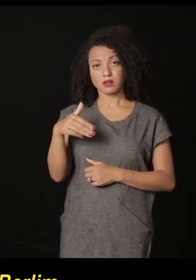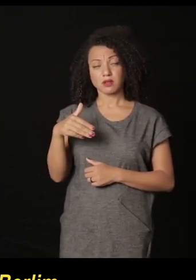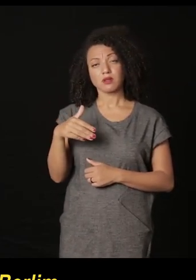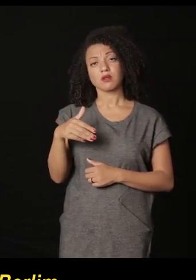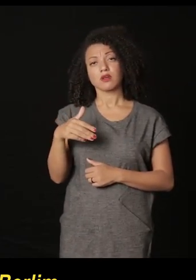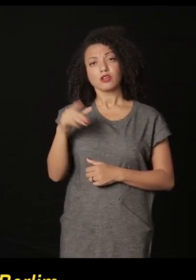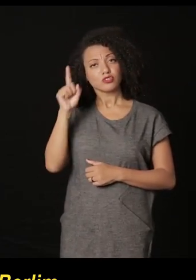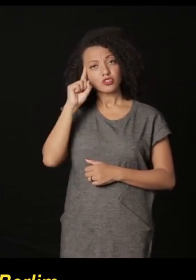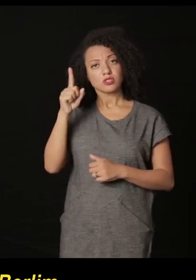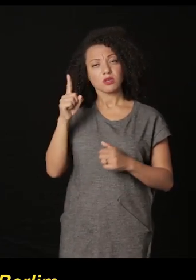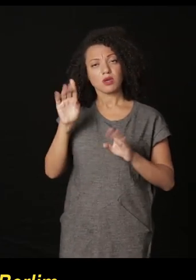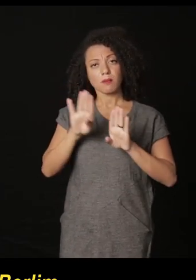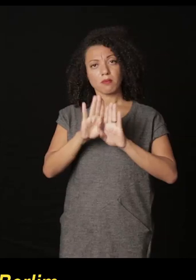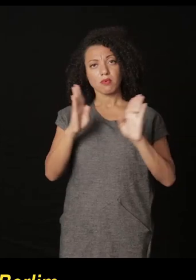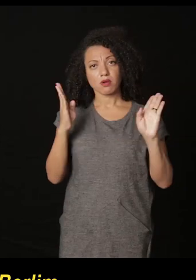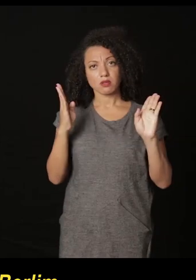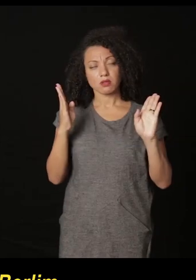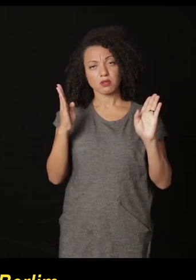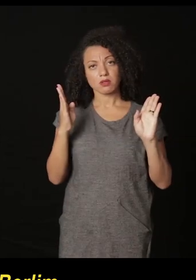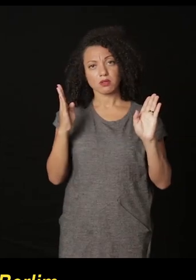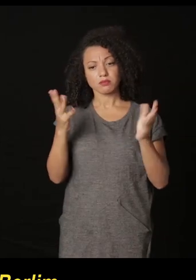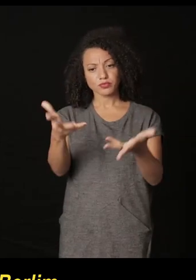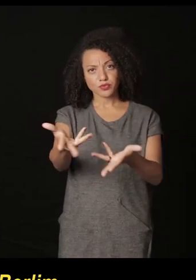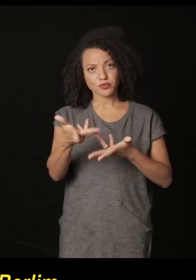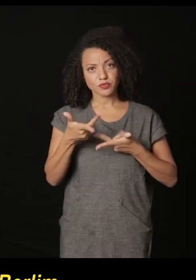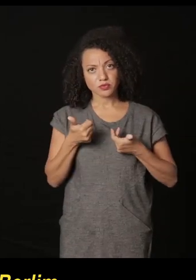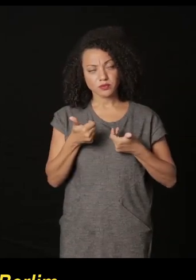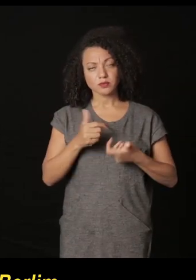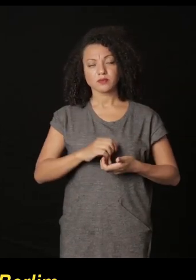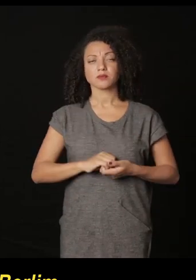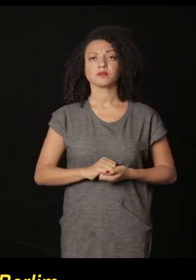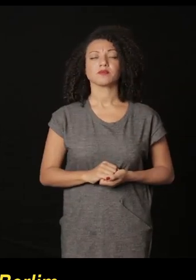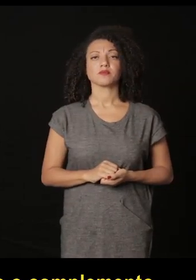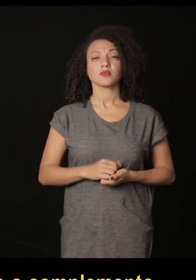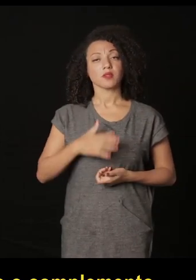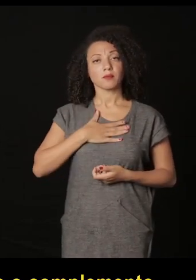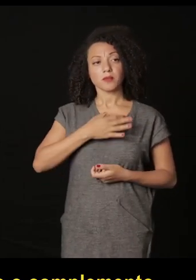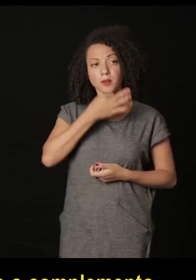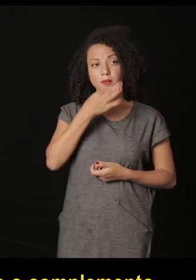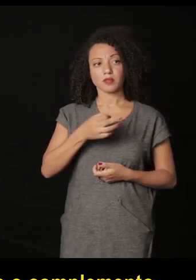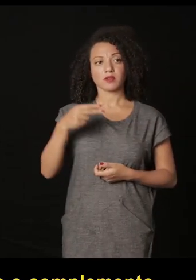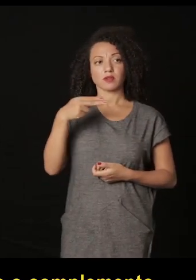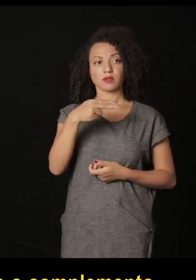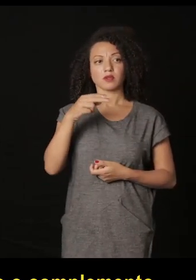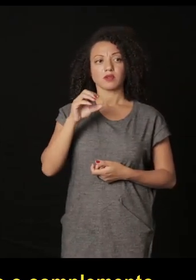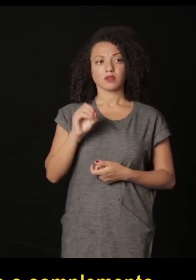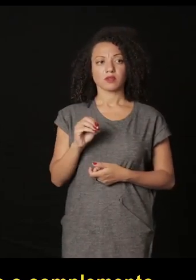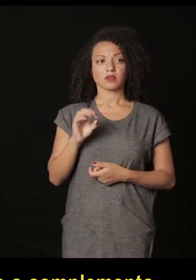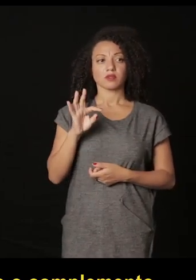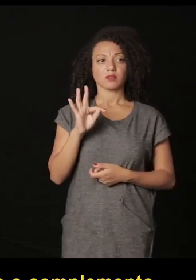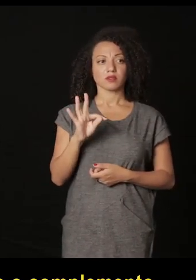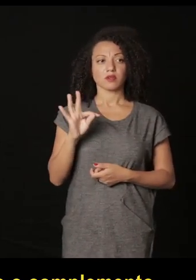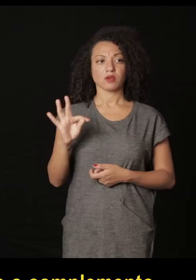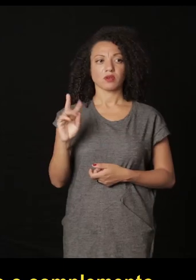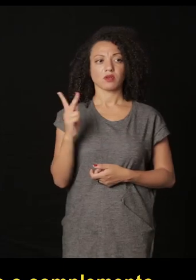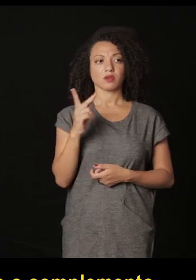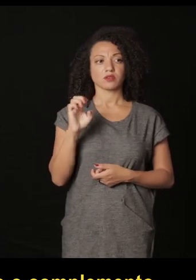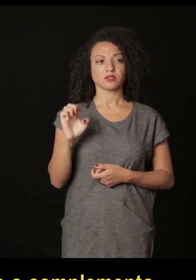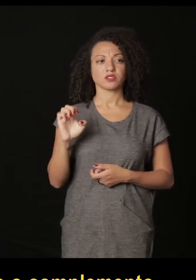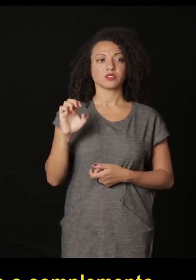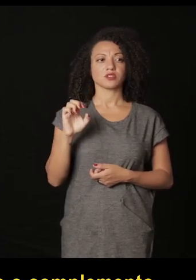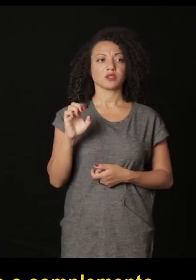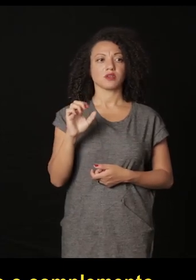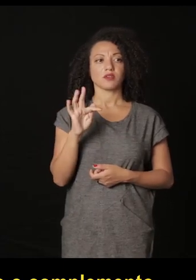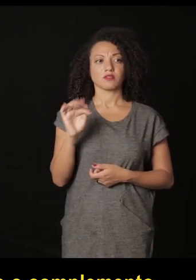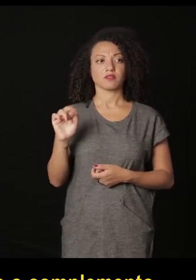invitan ao dia da porta aberta e para mim os not